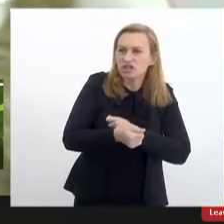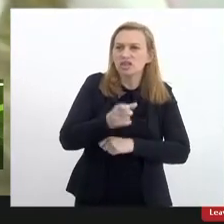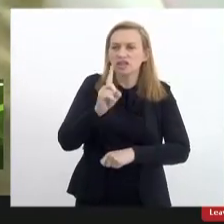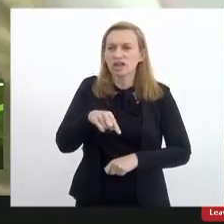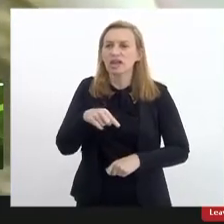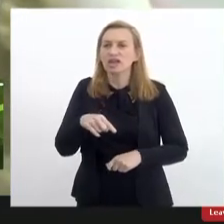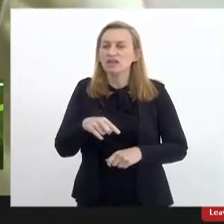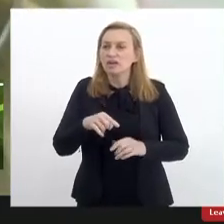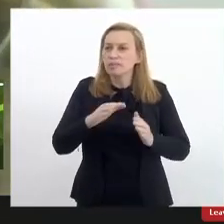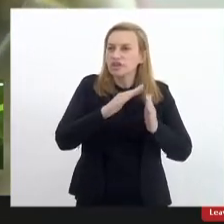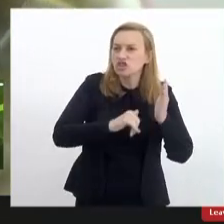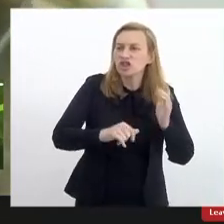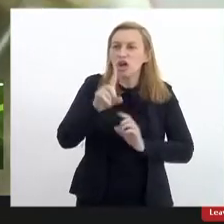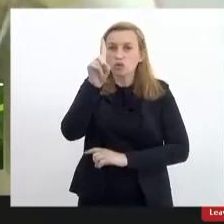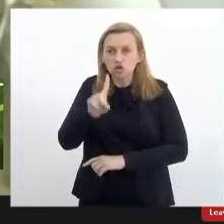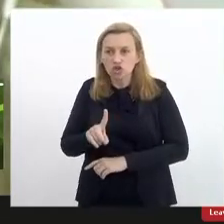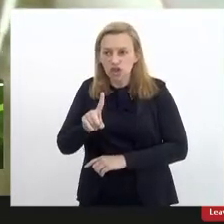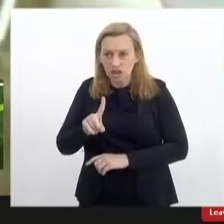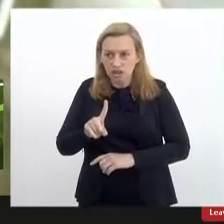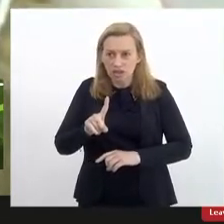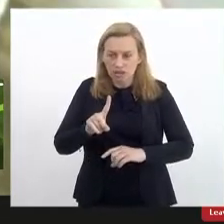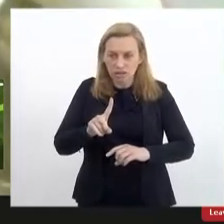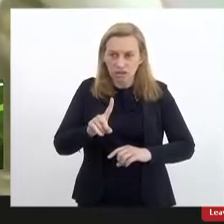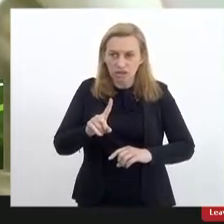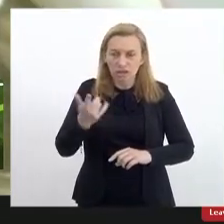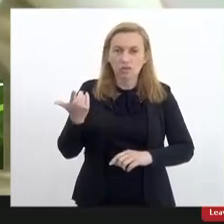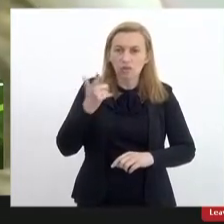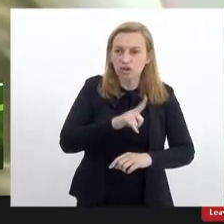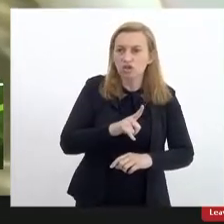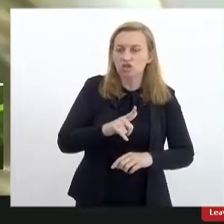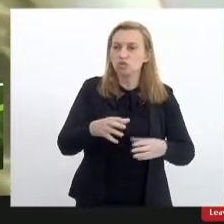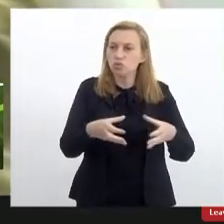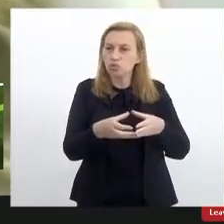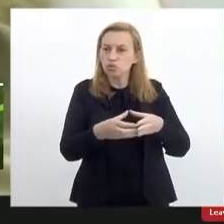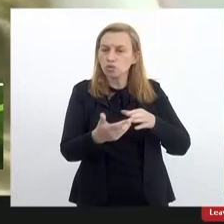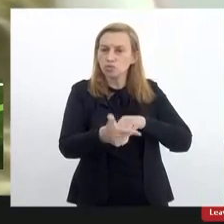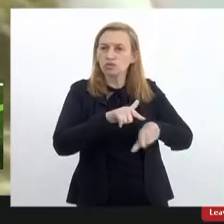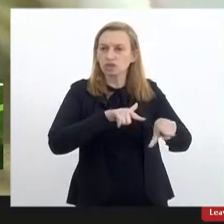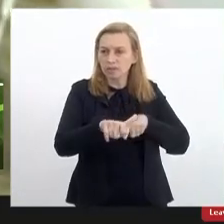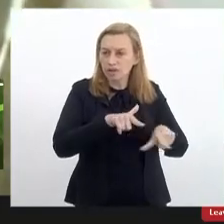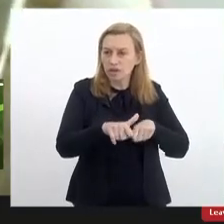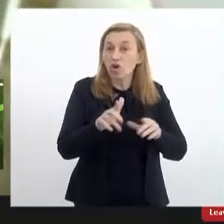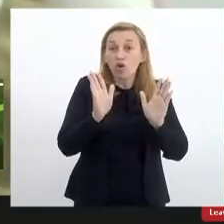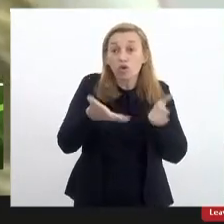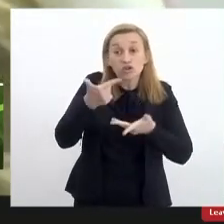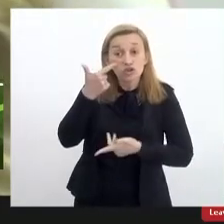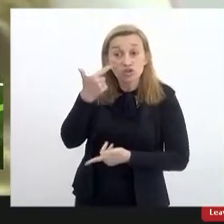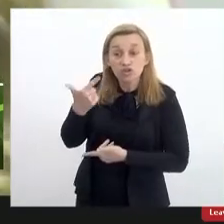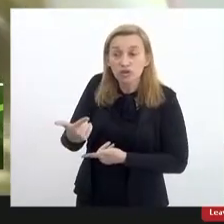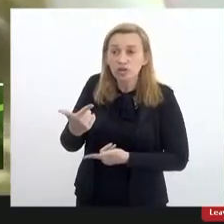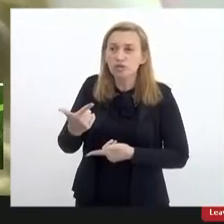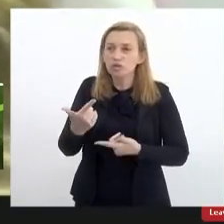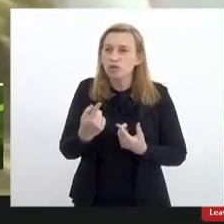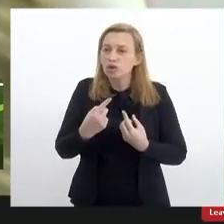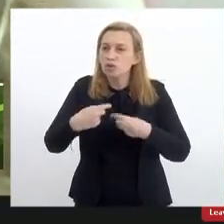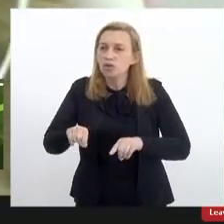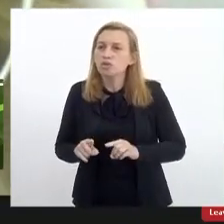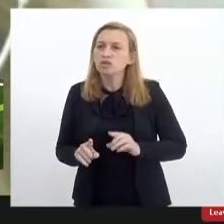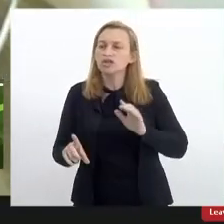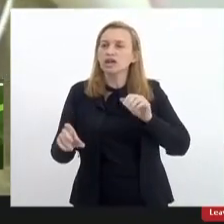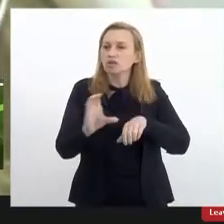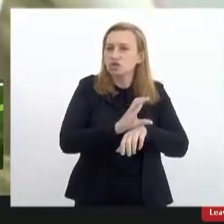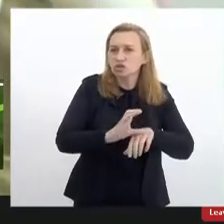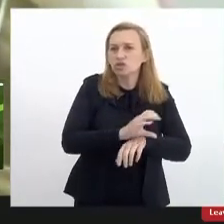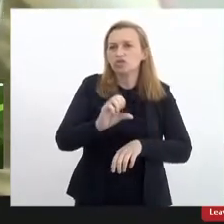aí pra tirar os direitos e as conquistas da classe trabalhadora, né? Assistimos hoje um ataque à Constituição de